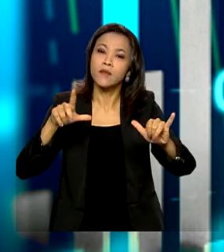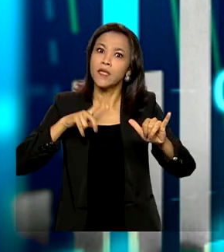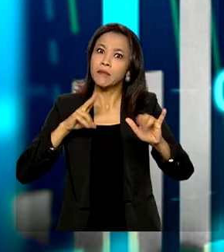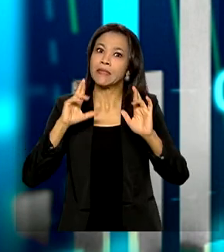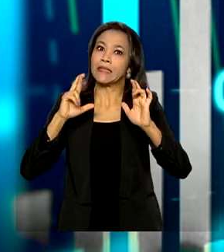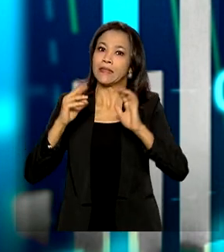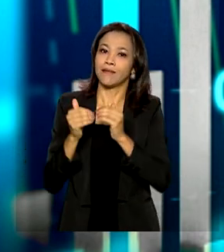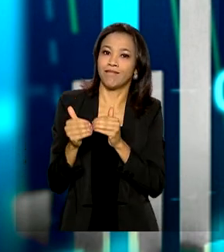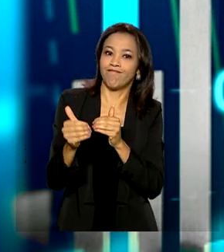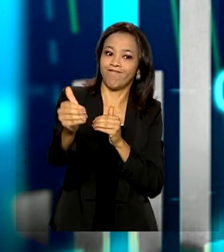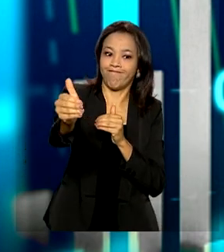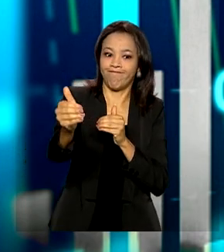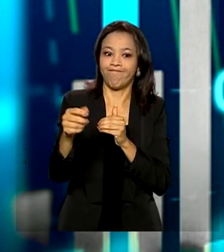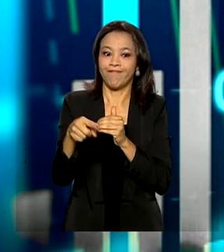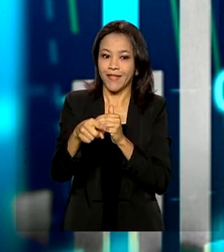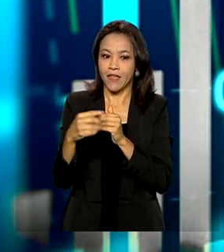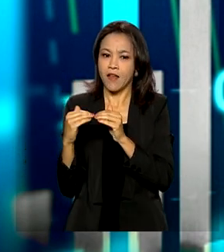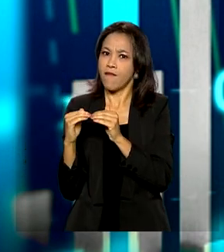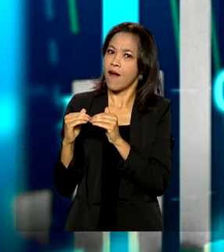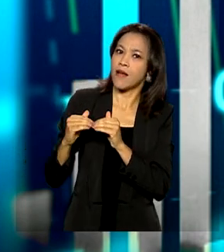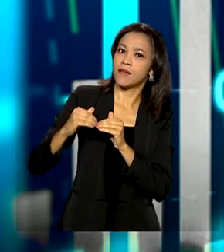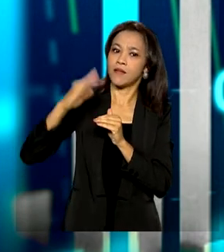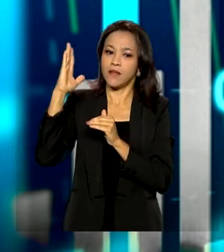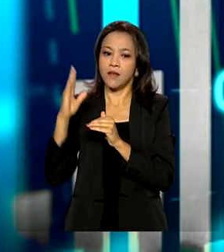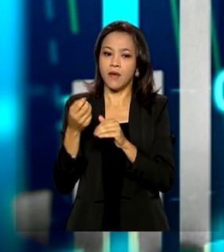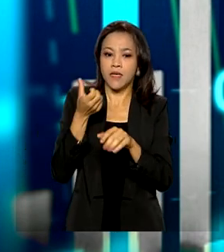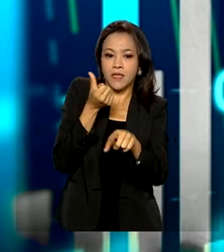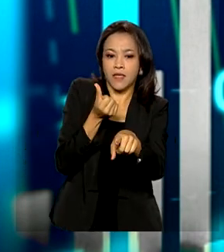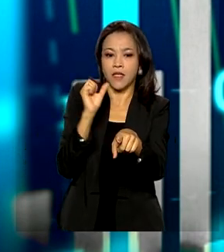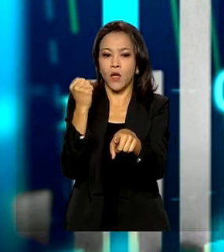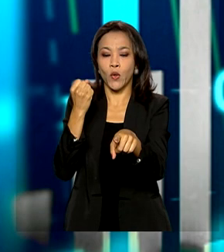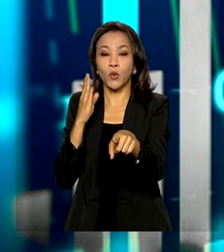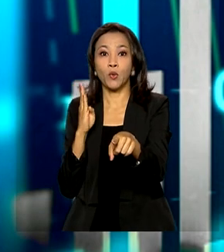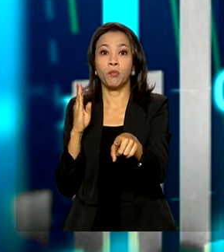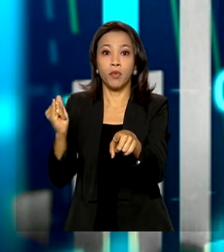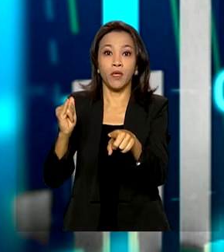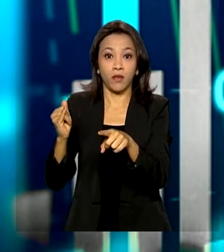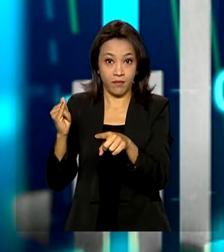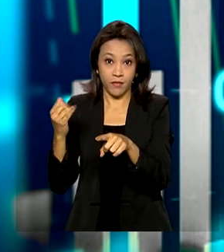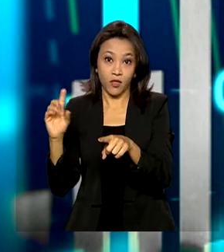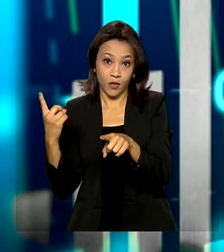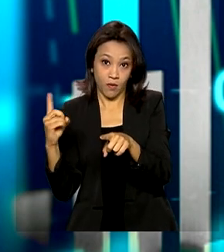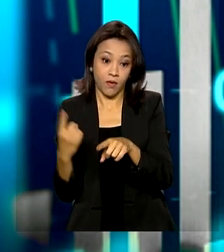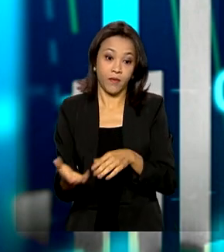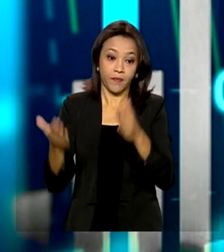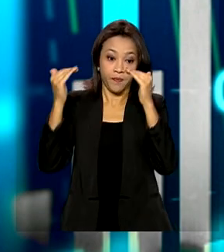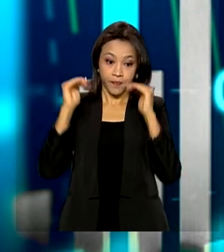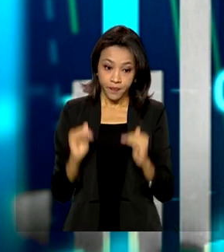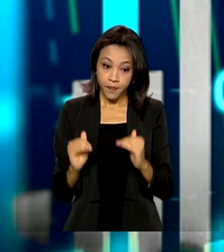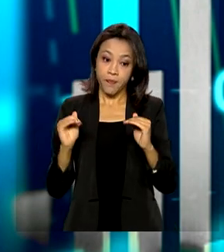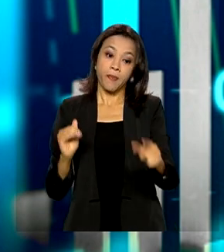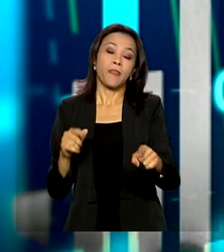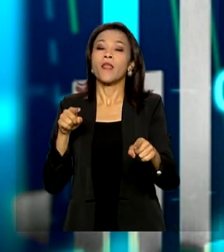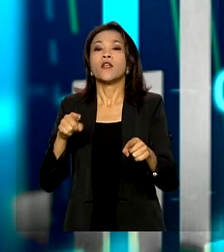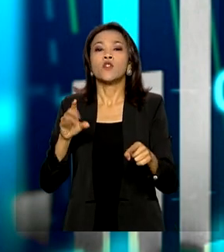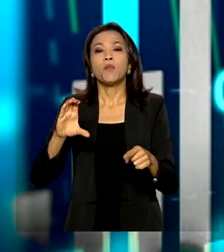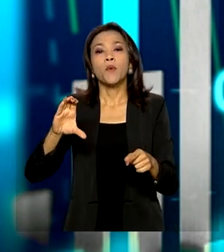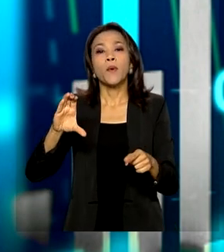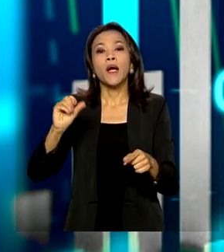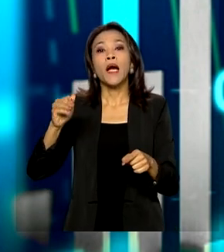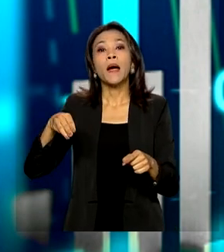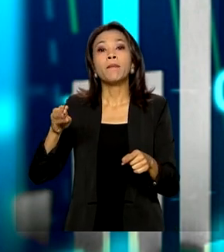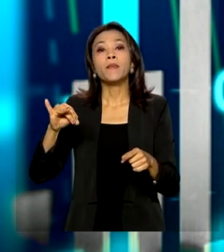expectativa que o superávit ultrapasse os 68 bilhões de dólares. Já em relação à taxa de câmbio e em relação